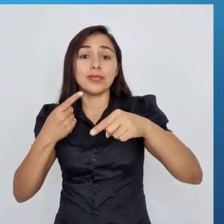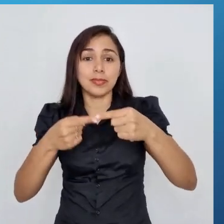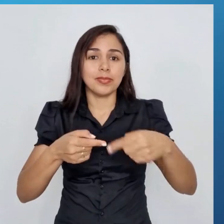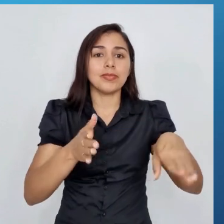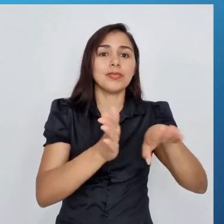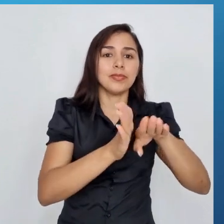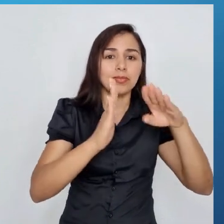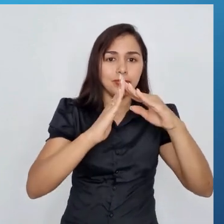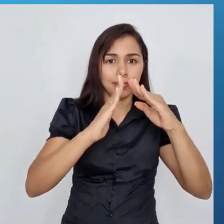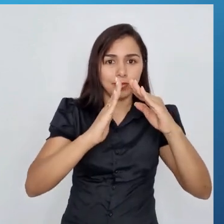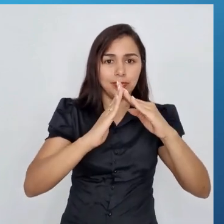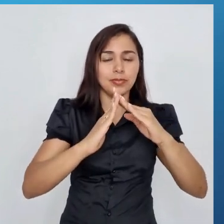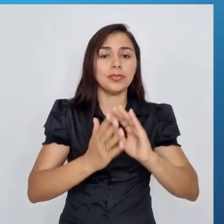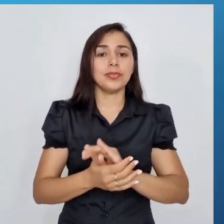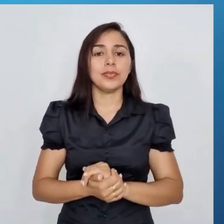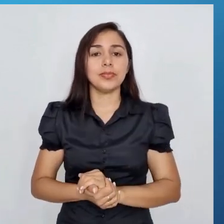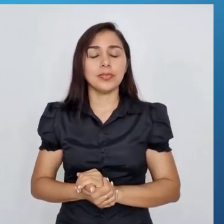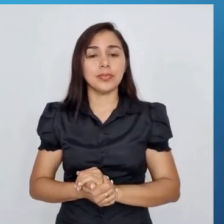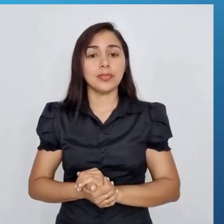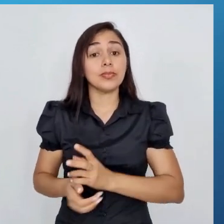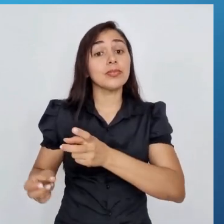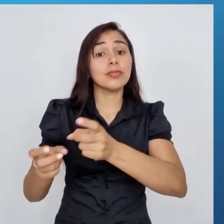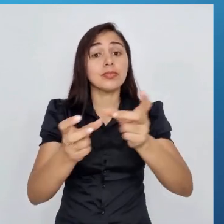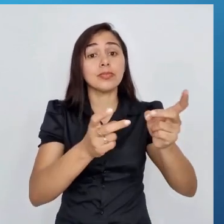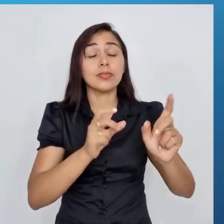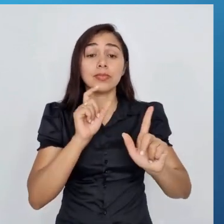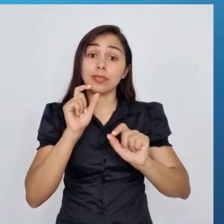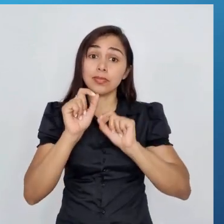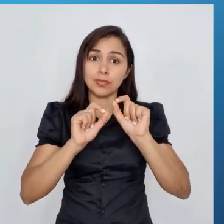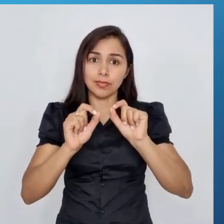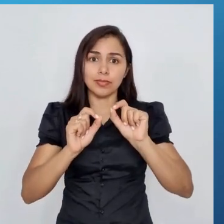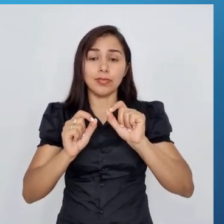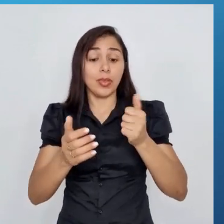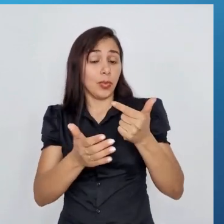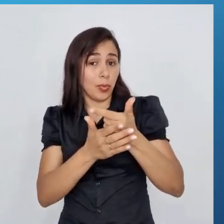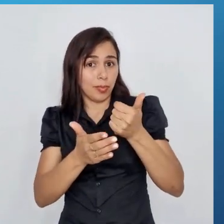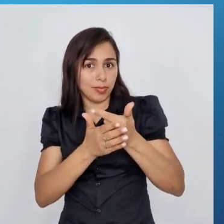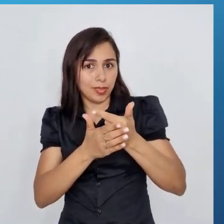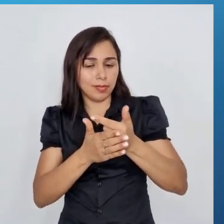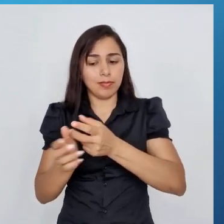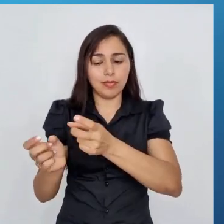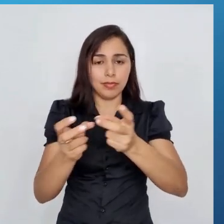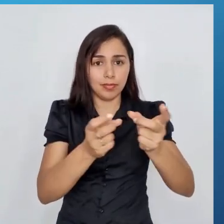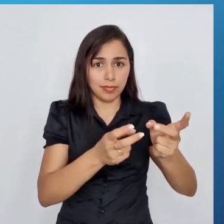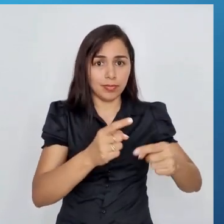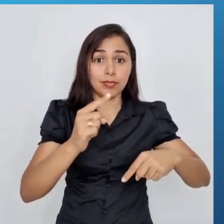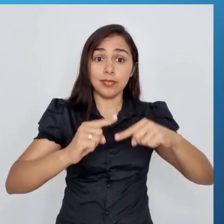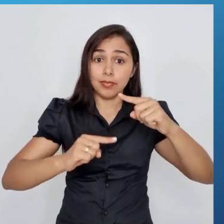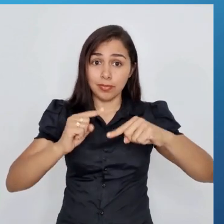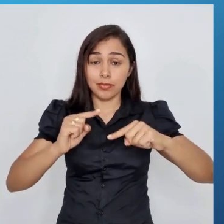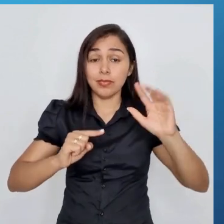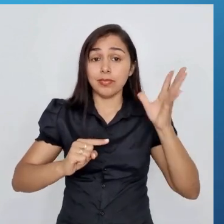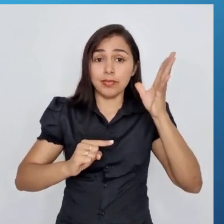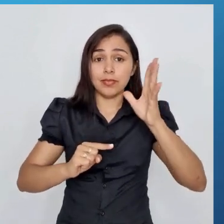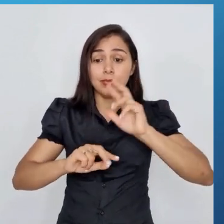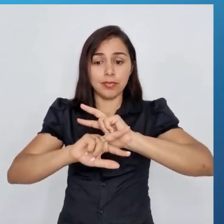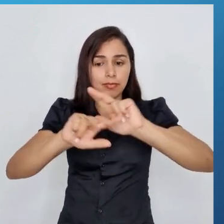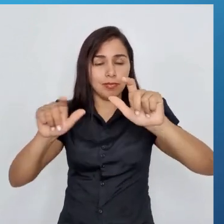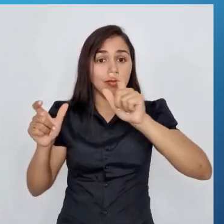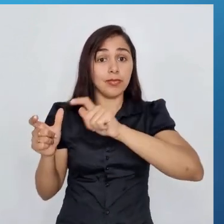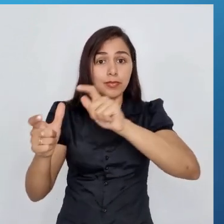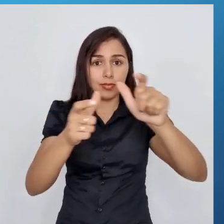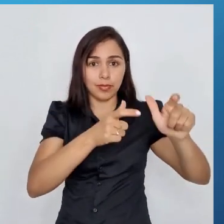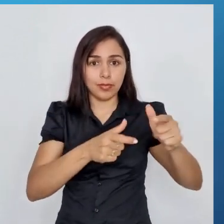O comércio é a compra e venda de mercadorias e acontece em vários espaços da cidade, como